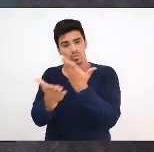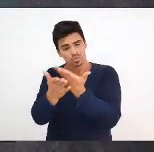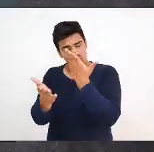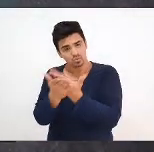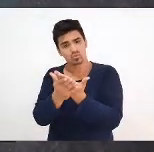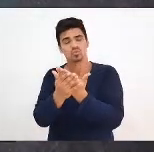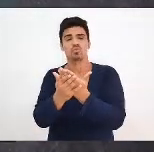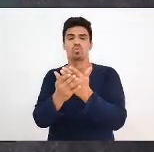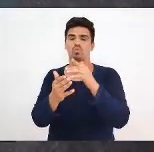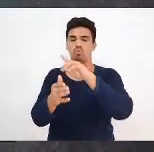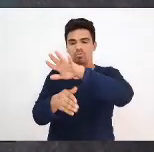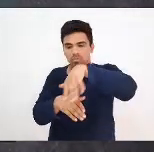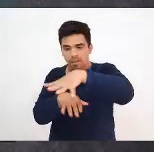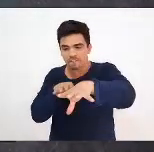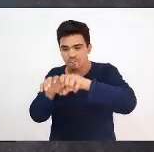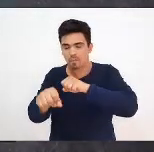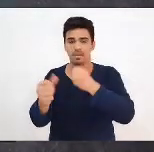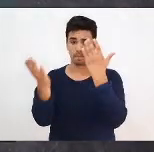Bem,